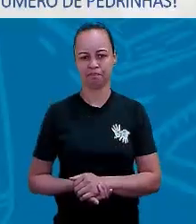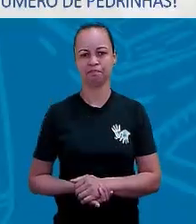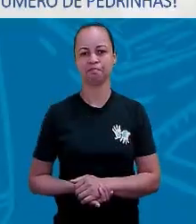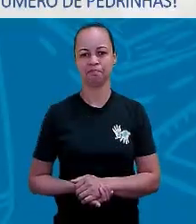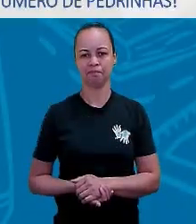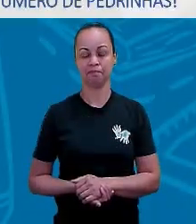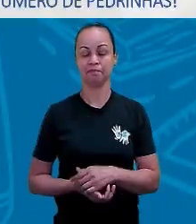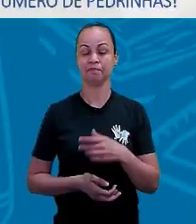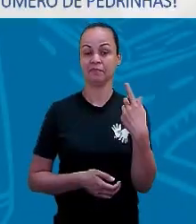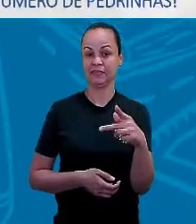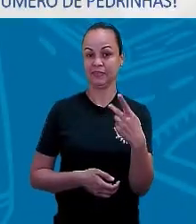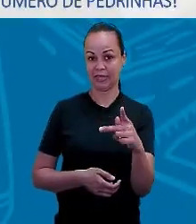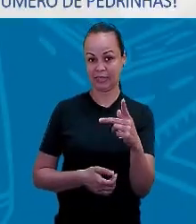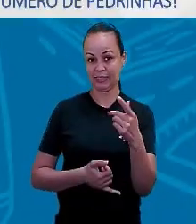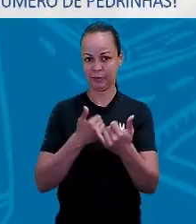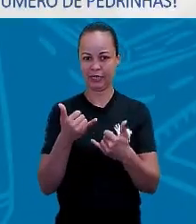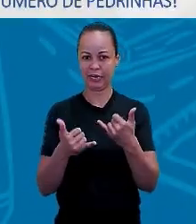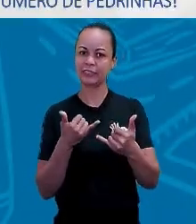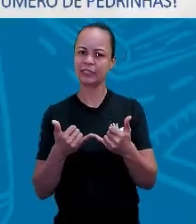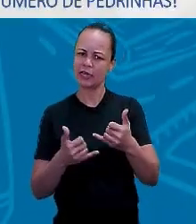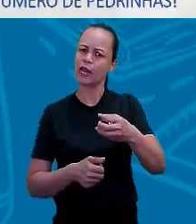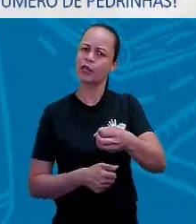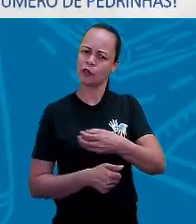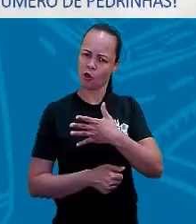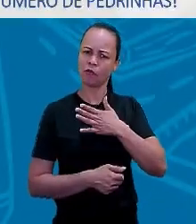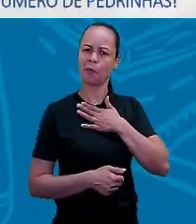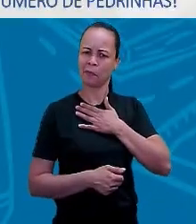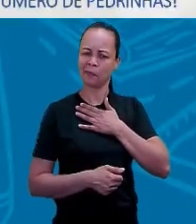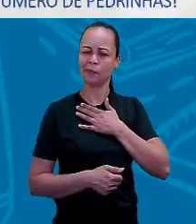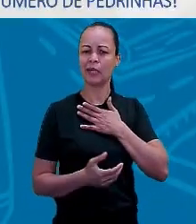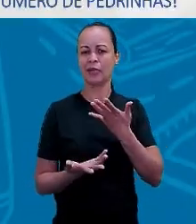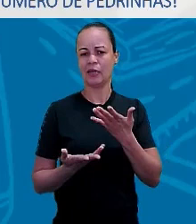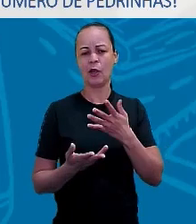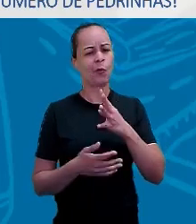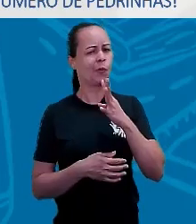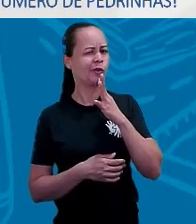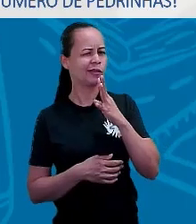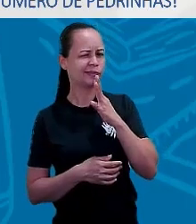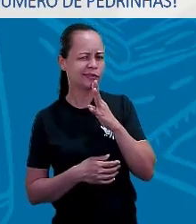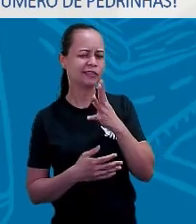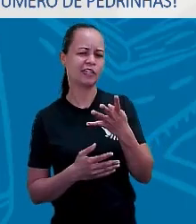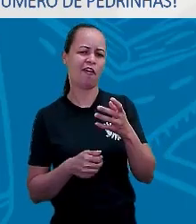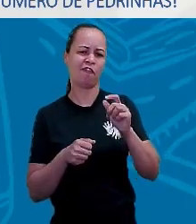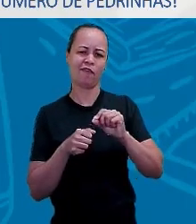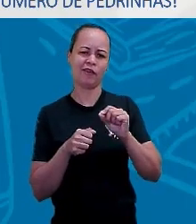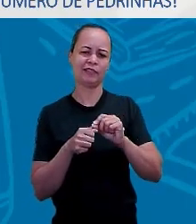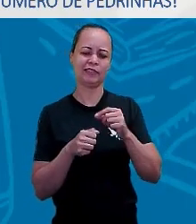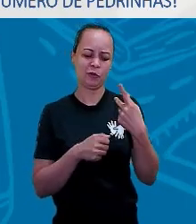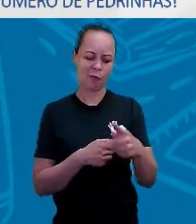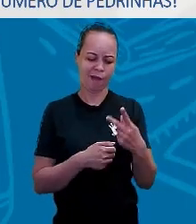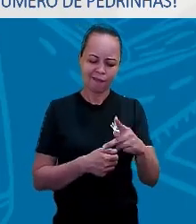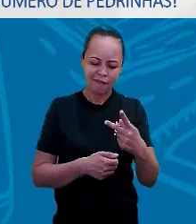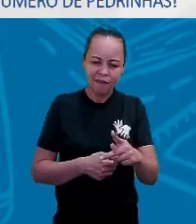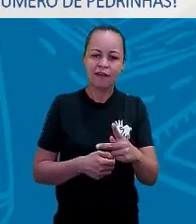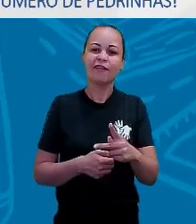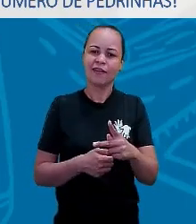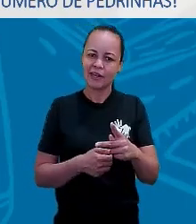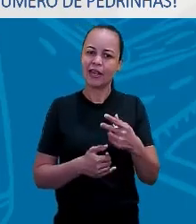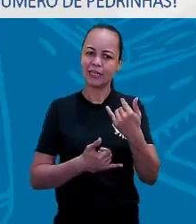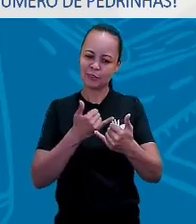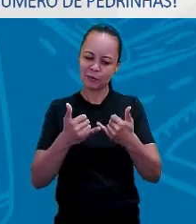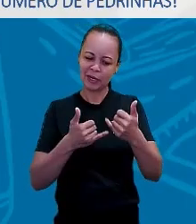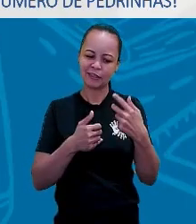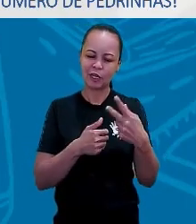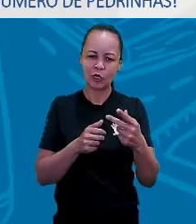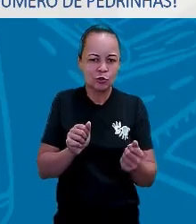Essa brincadeira foi nova para mim. Eu a conheci fazendo aqui esse encontro para